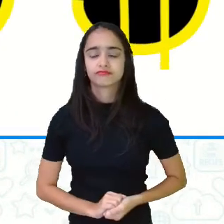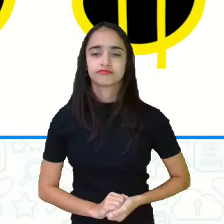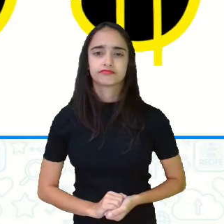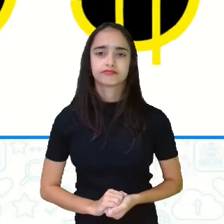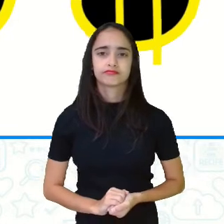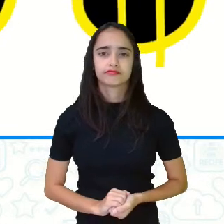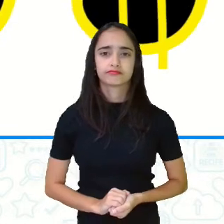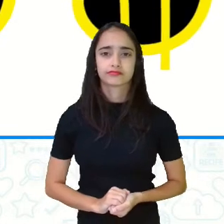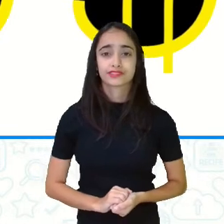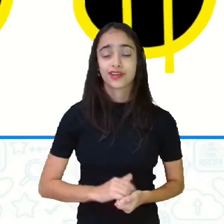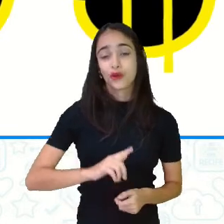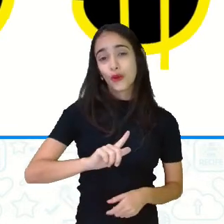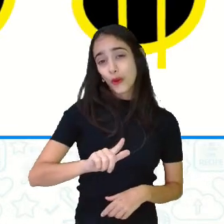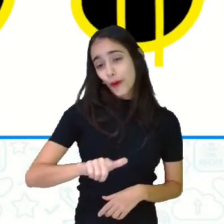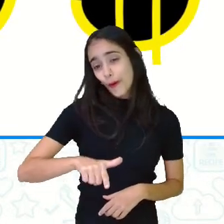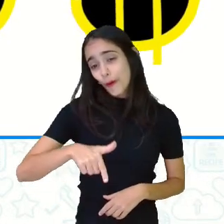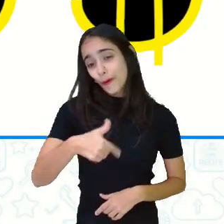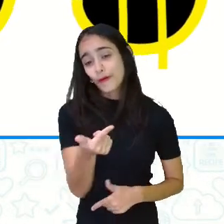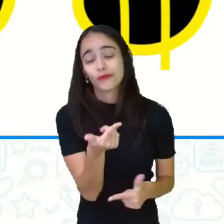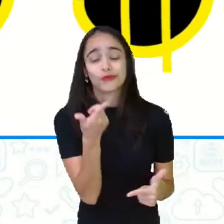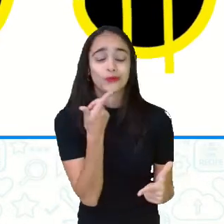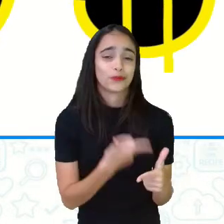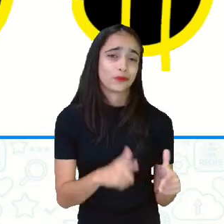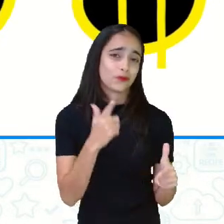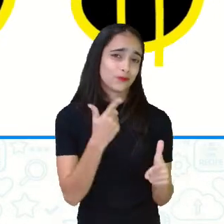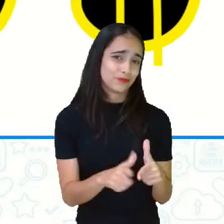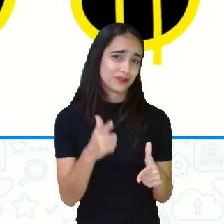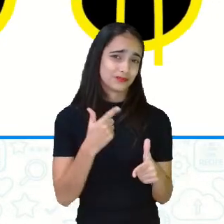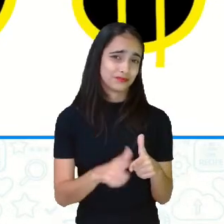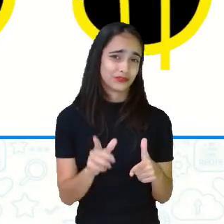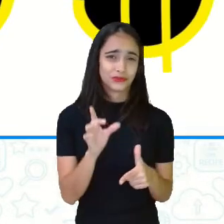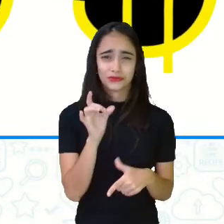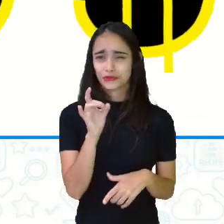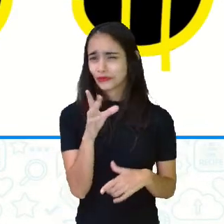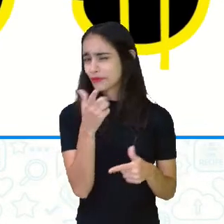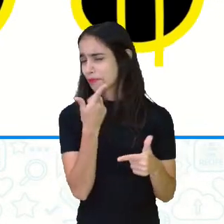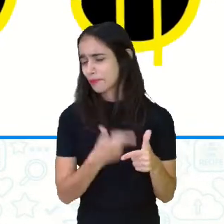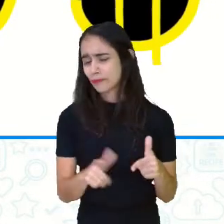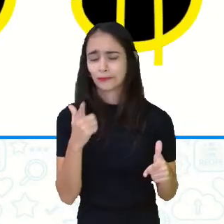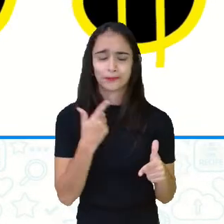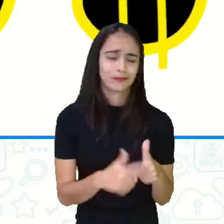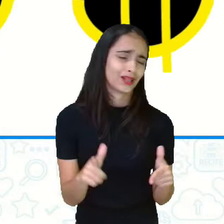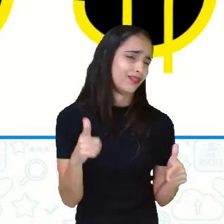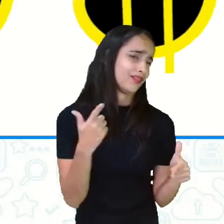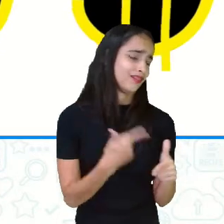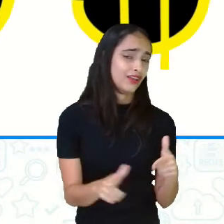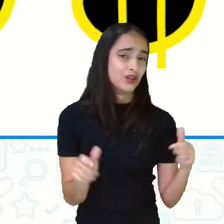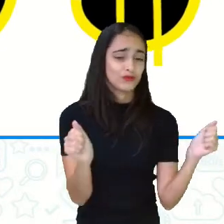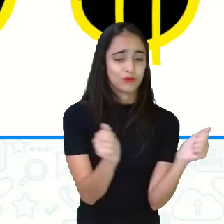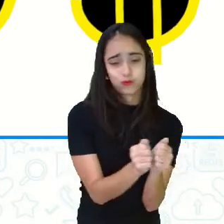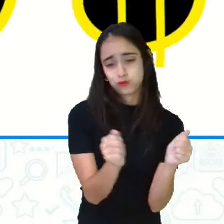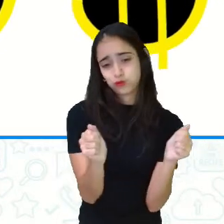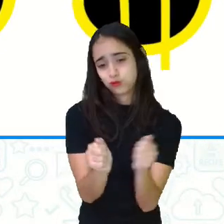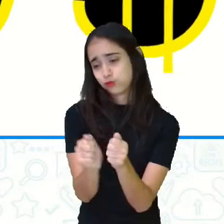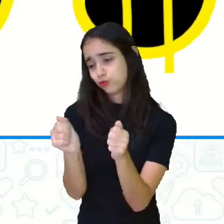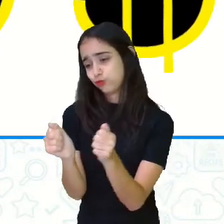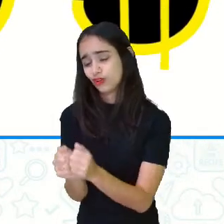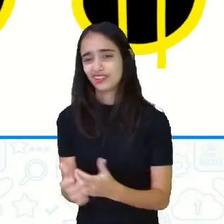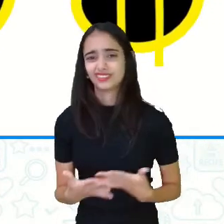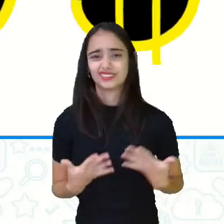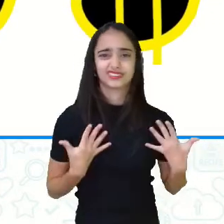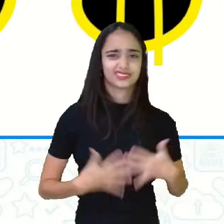outro problema, só problema se juntando aí um em cima do outro. O foi que aconteceu? Então,